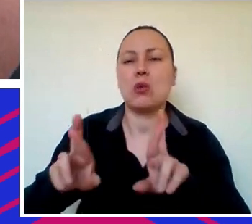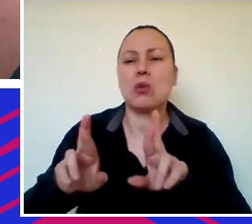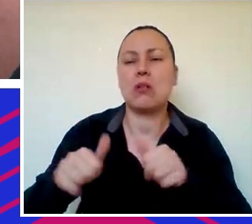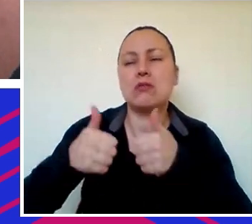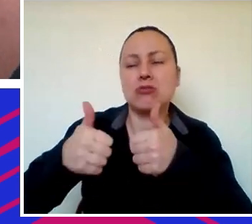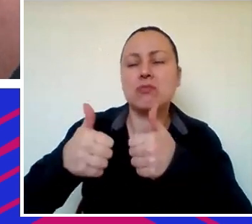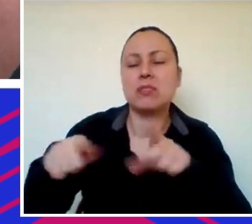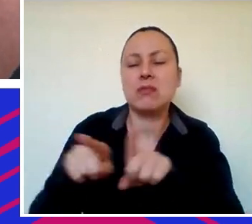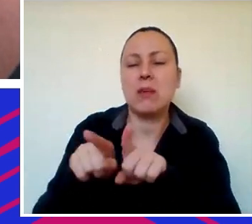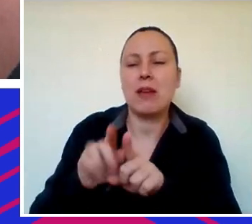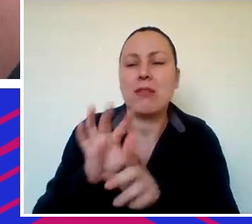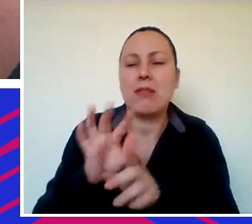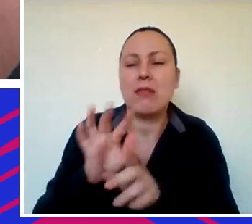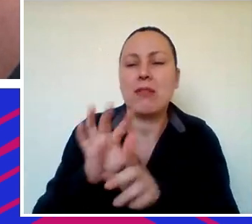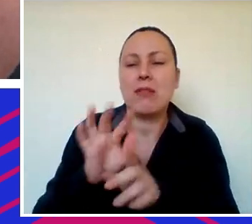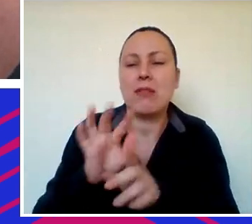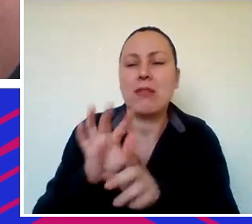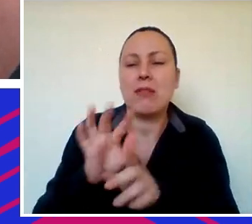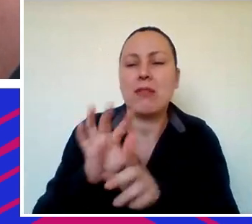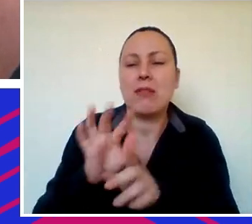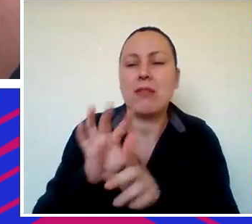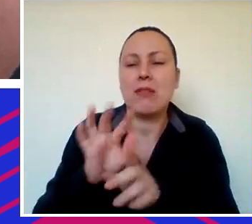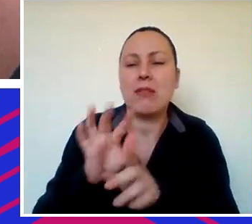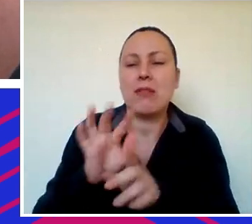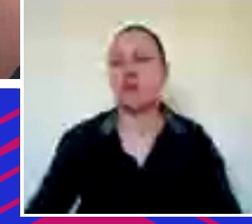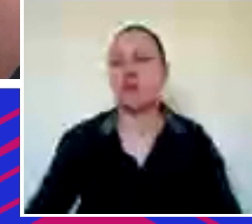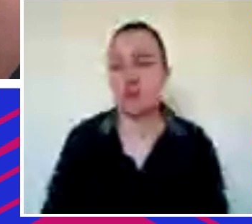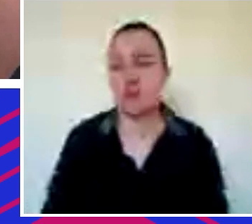vem por aí no médio e longo prazo.